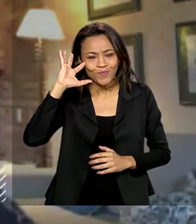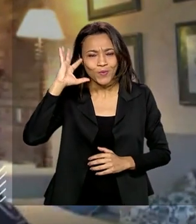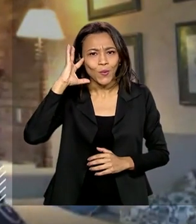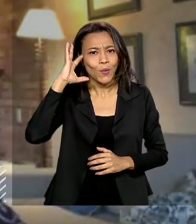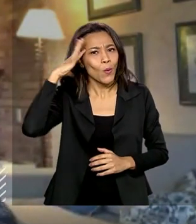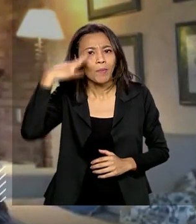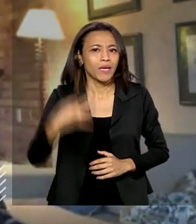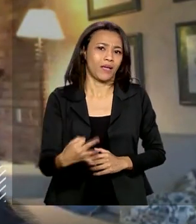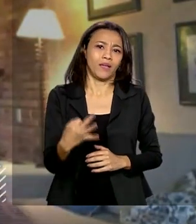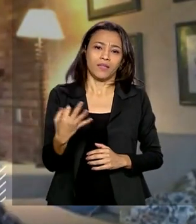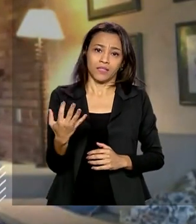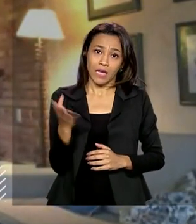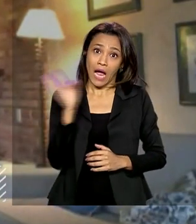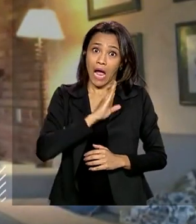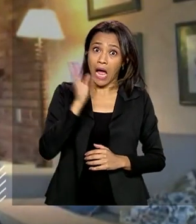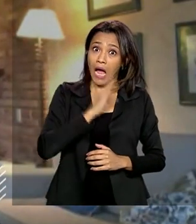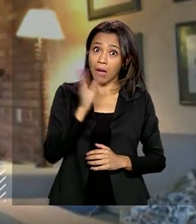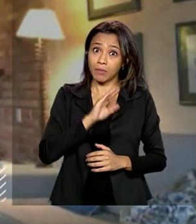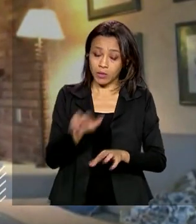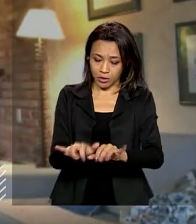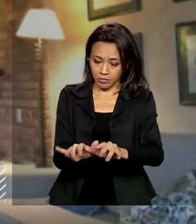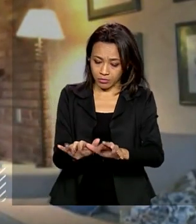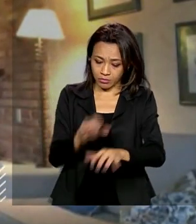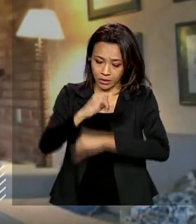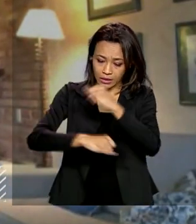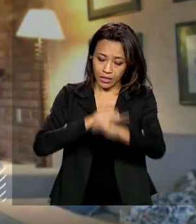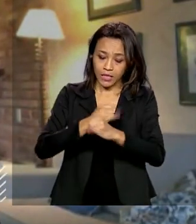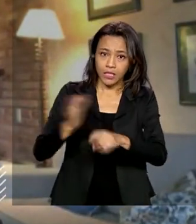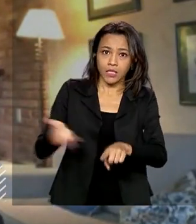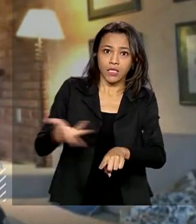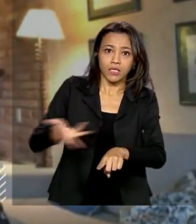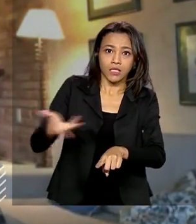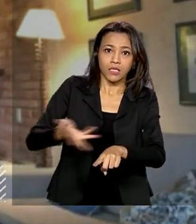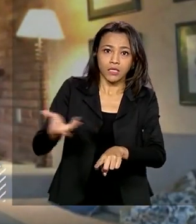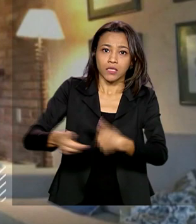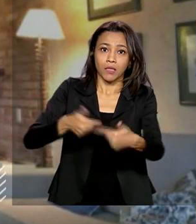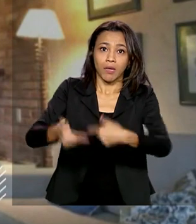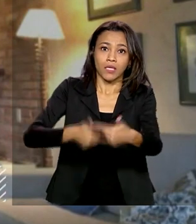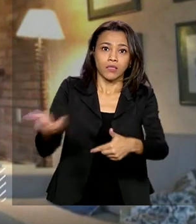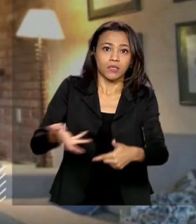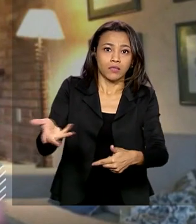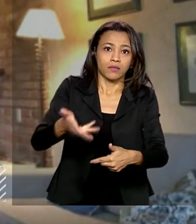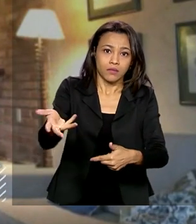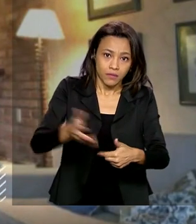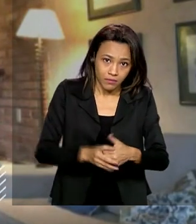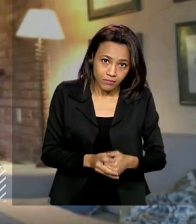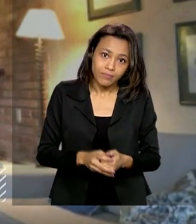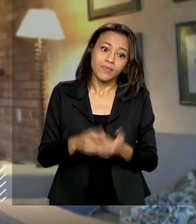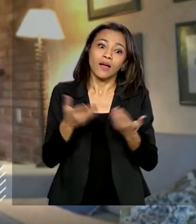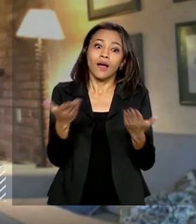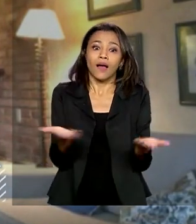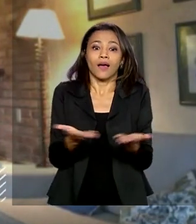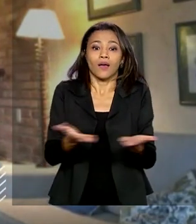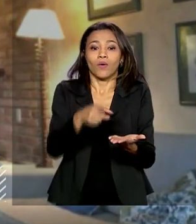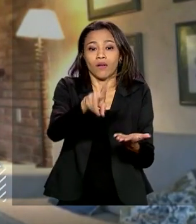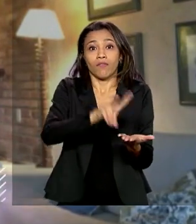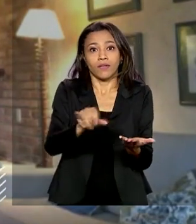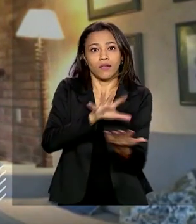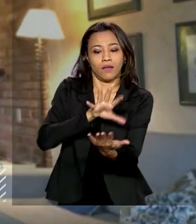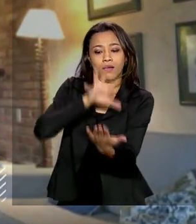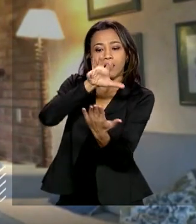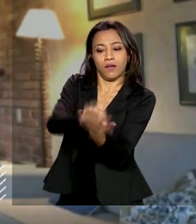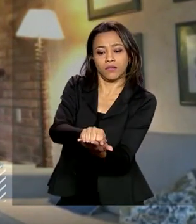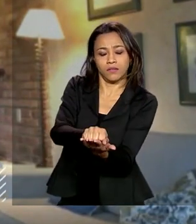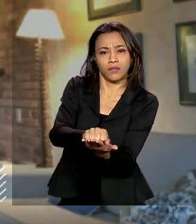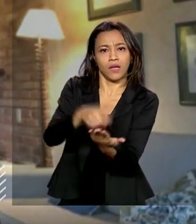com que as plataformas estão trabalhando, Agora, você imagine, ah, o fisco agora fala, bom, então agora ele vai ter que registrar